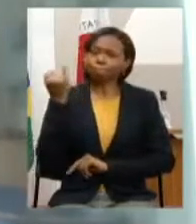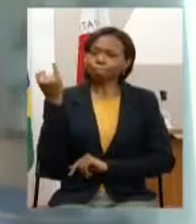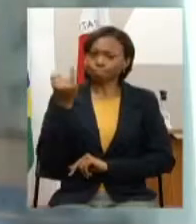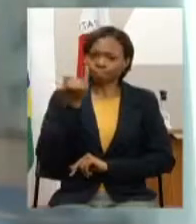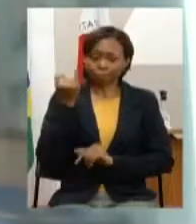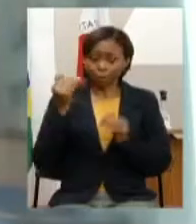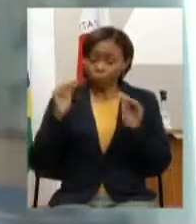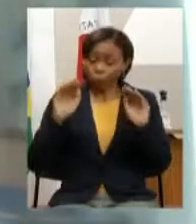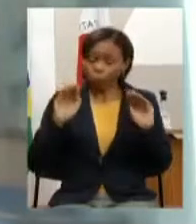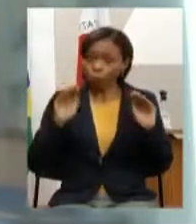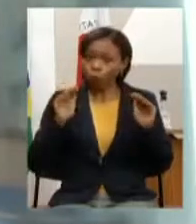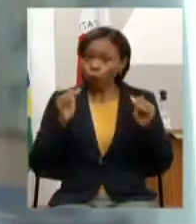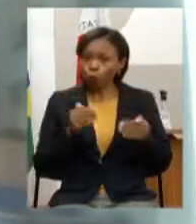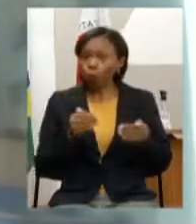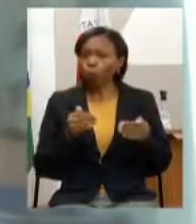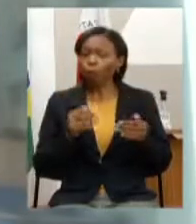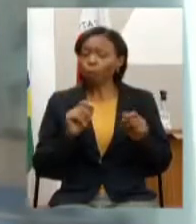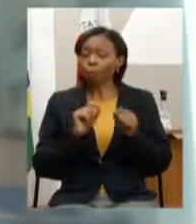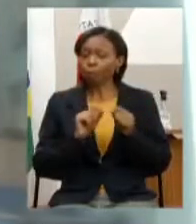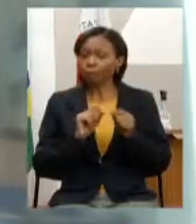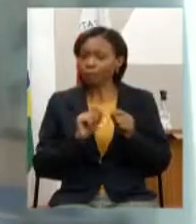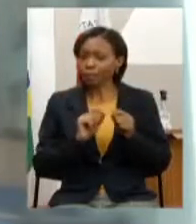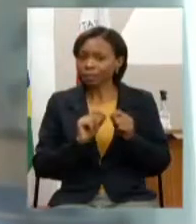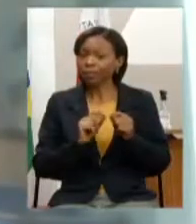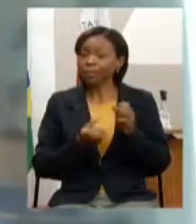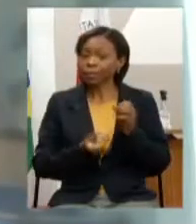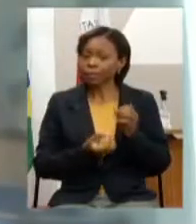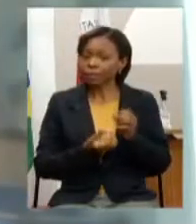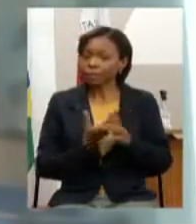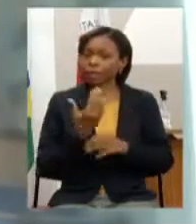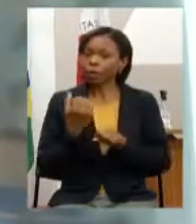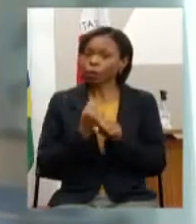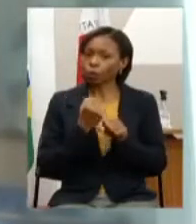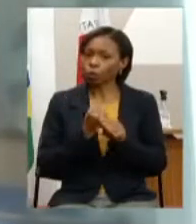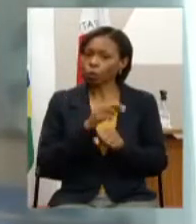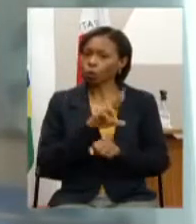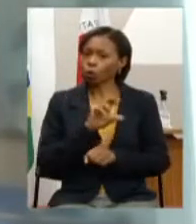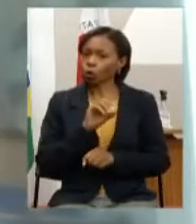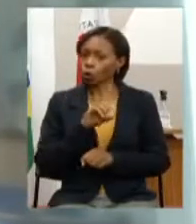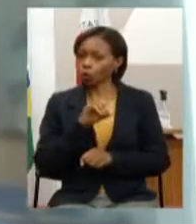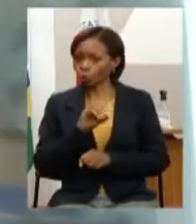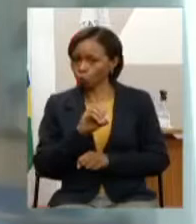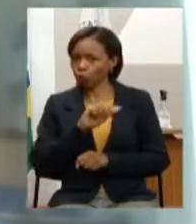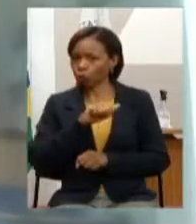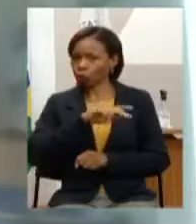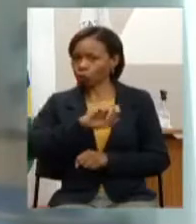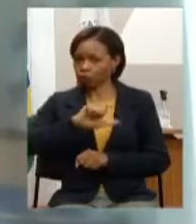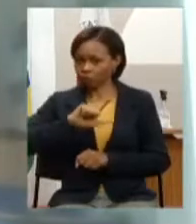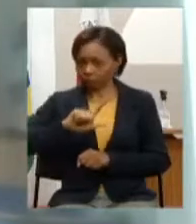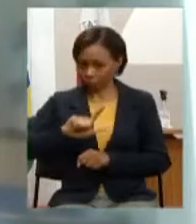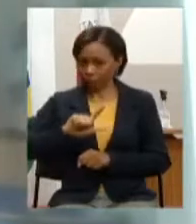a viabilização do rodoanel ela seria vamos dizer o centro de